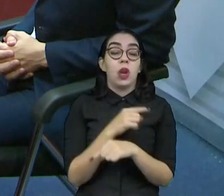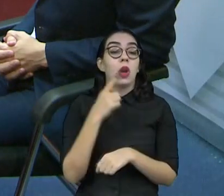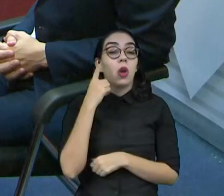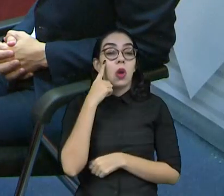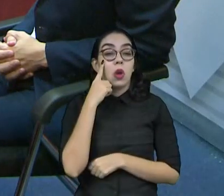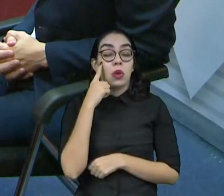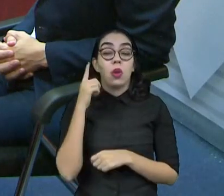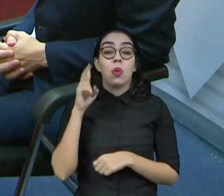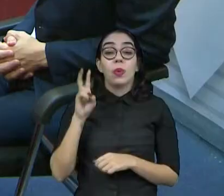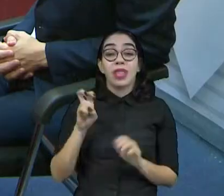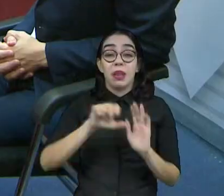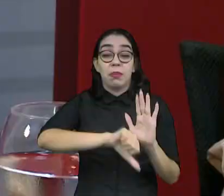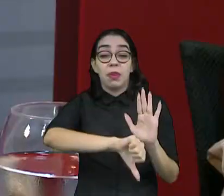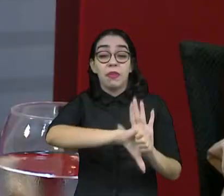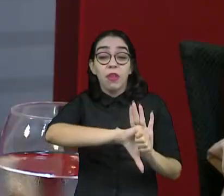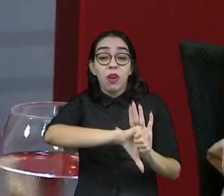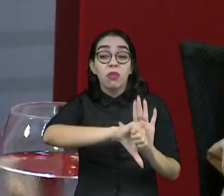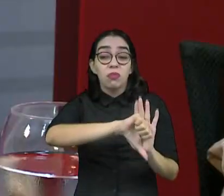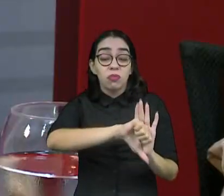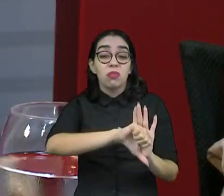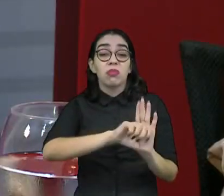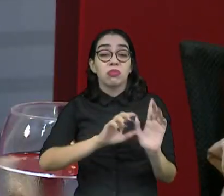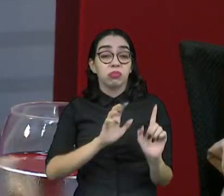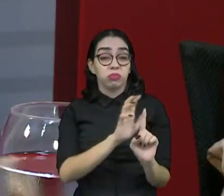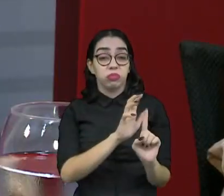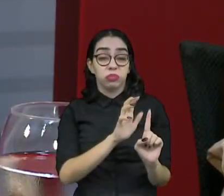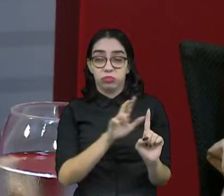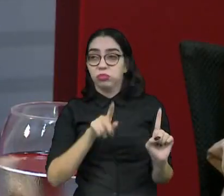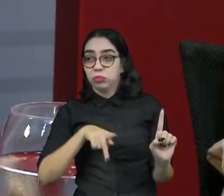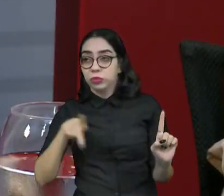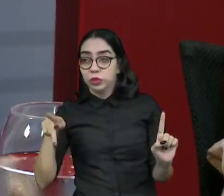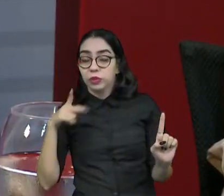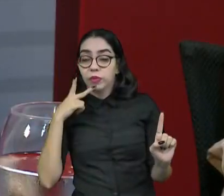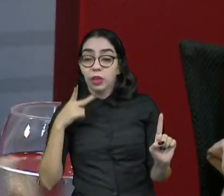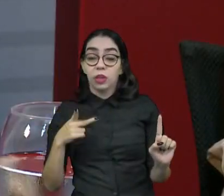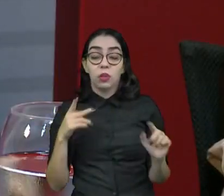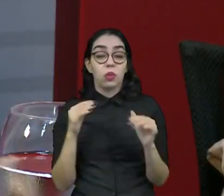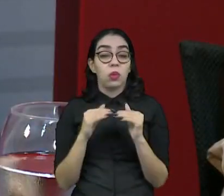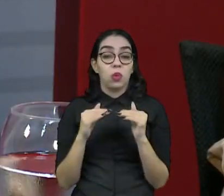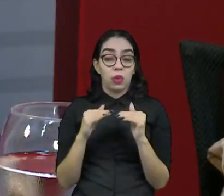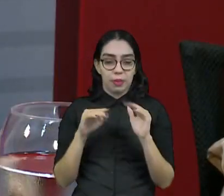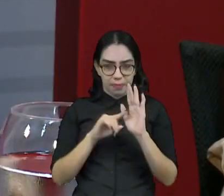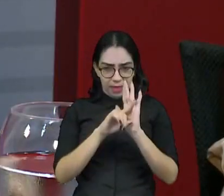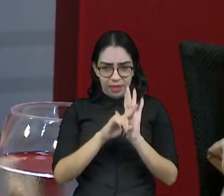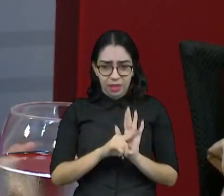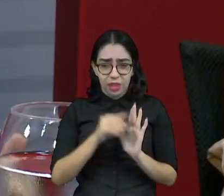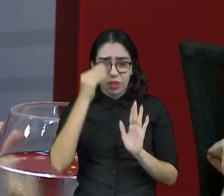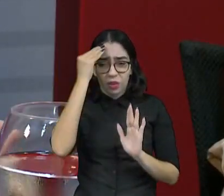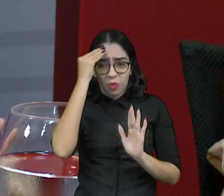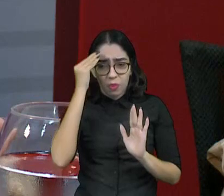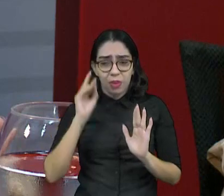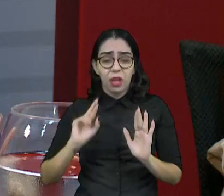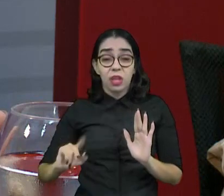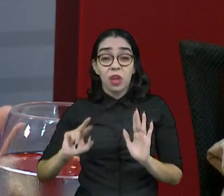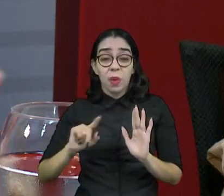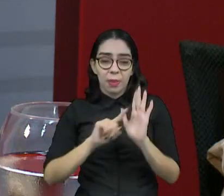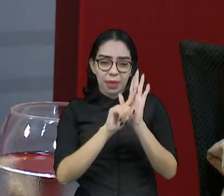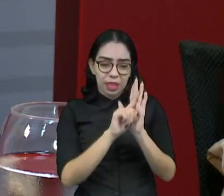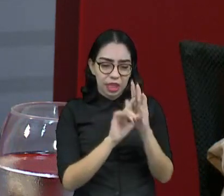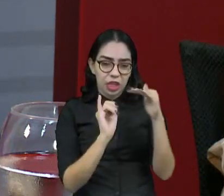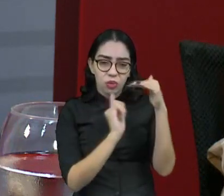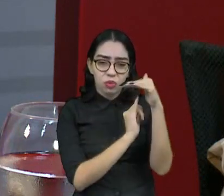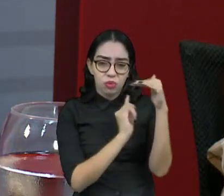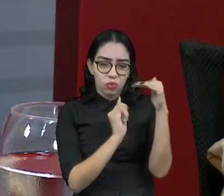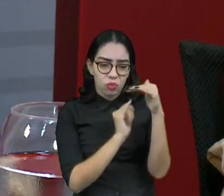questão da criminalização. Concordo com a professora. Não é... A pesquisa não tem nada a ver com isso. Ah, criminalizar os institutos de pesquisa.